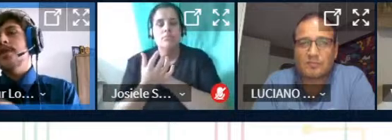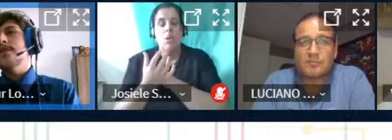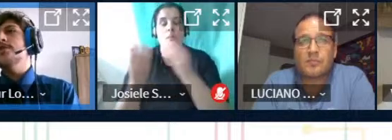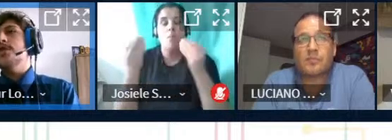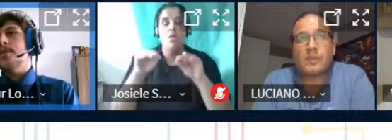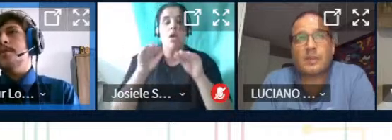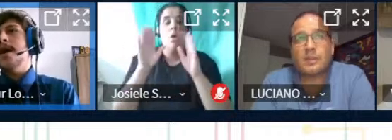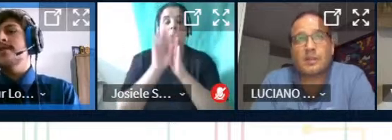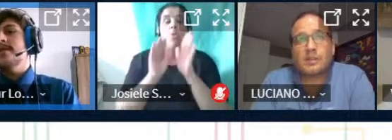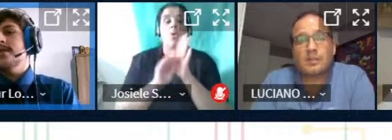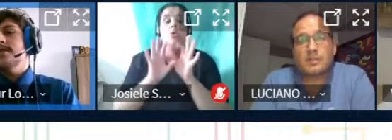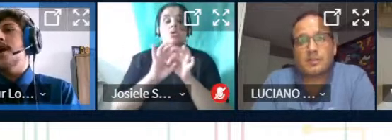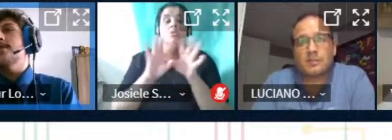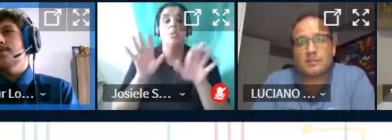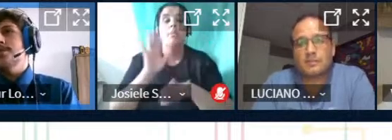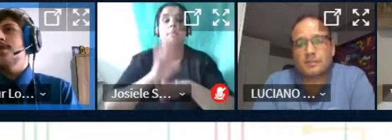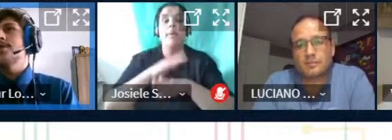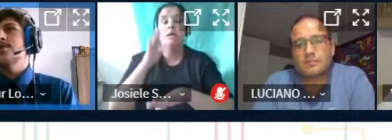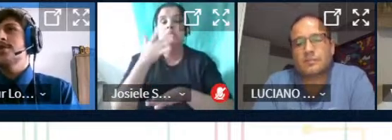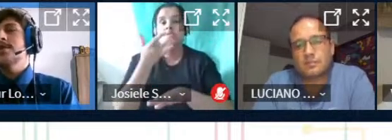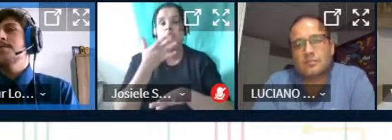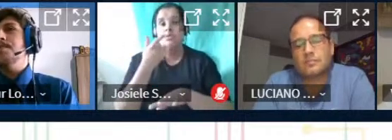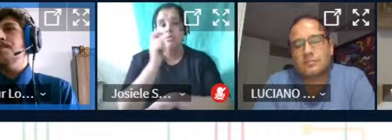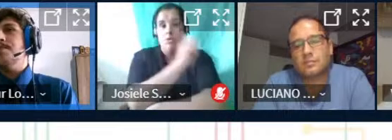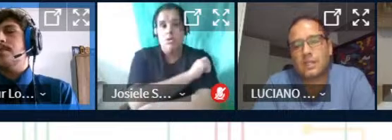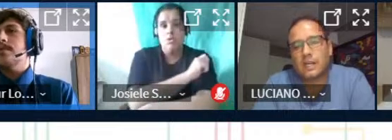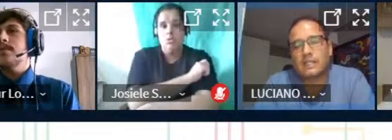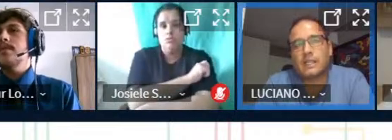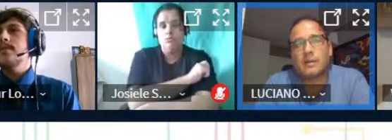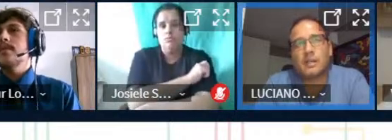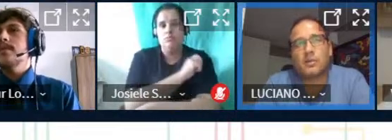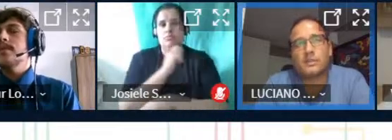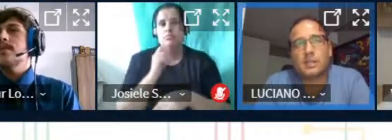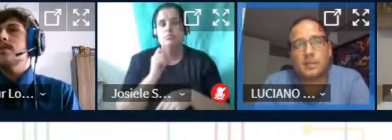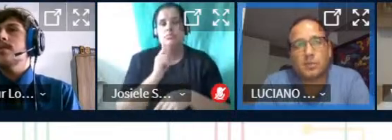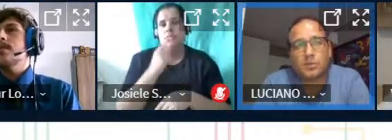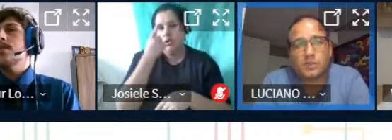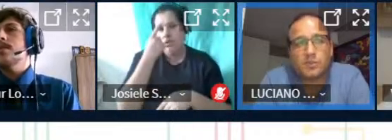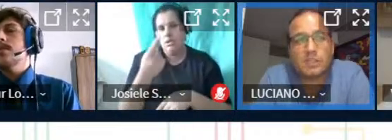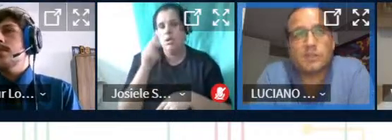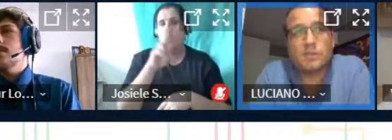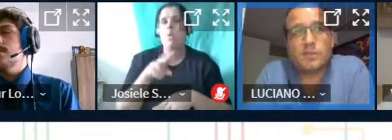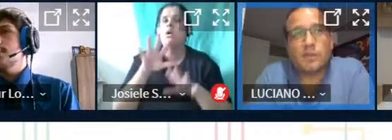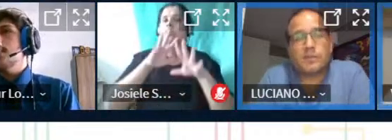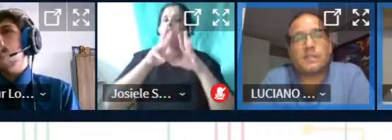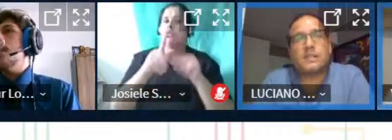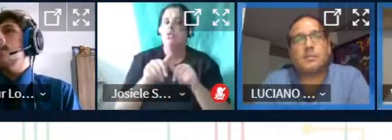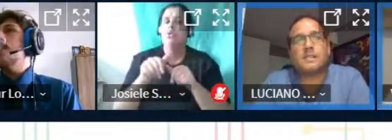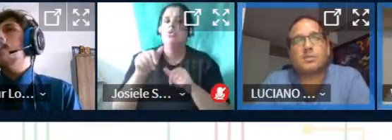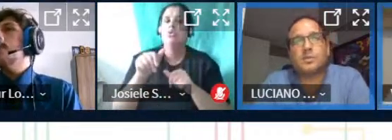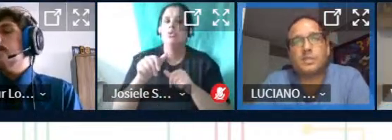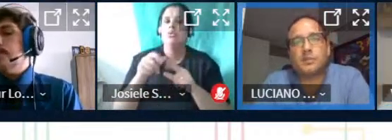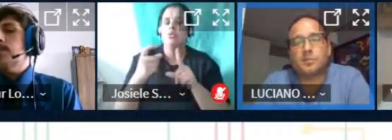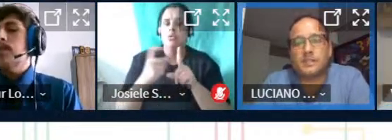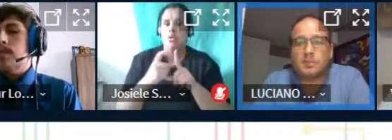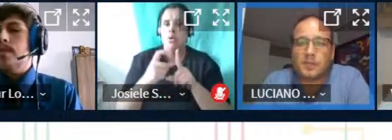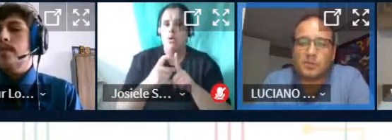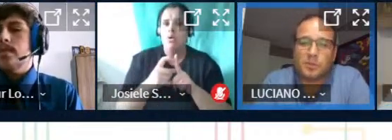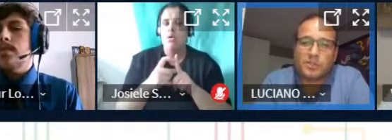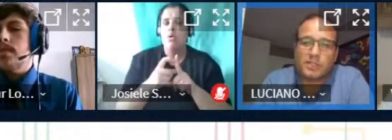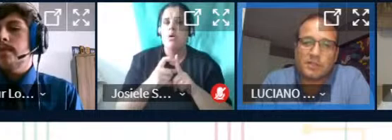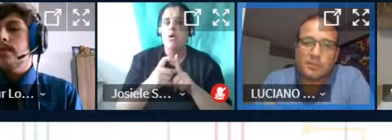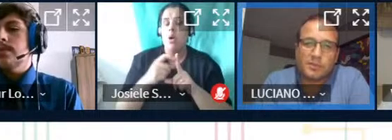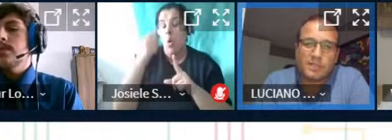disponíveis de forma mais fácil para os alunos a ideia é usar para todos que utilizam o software mas o objetivo